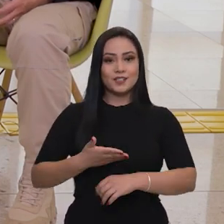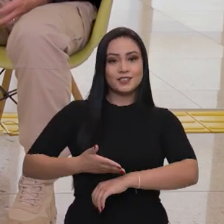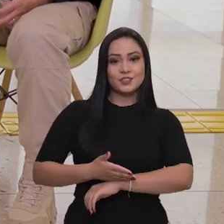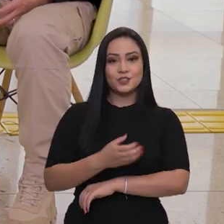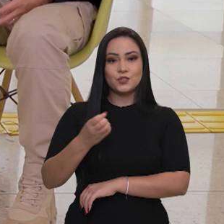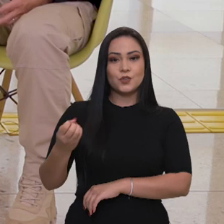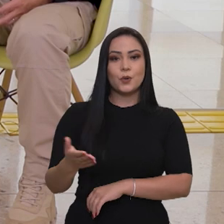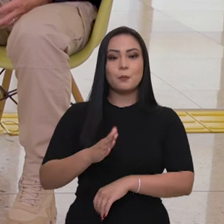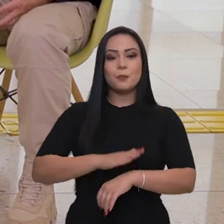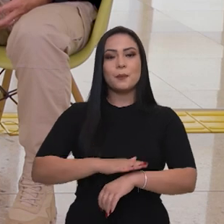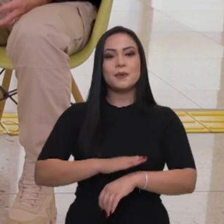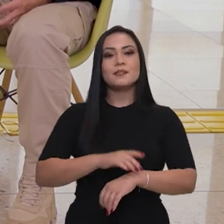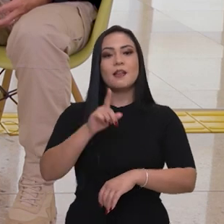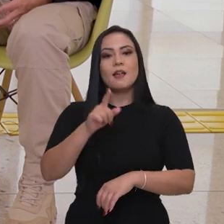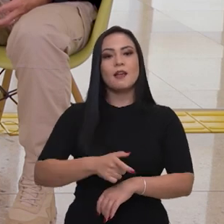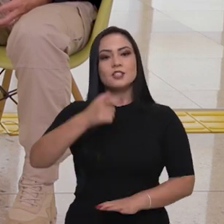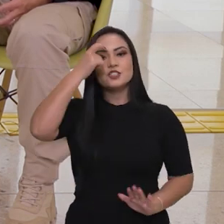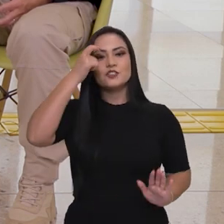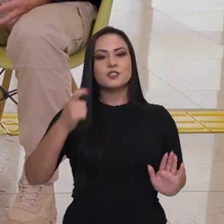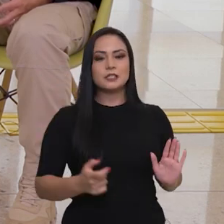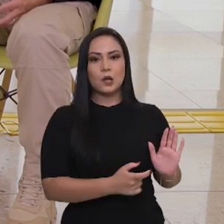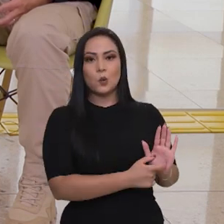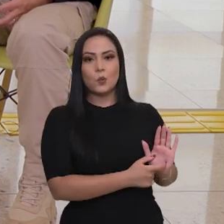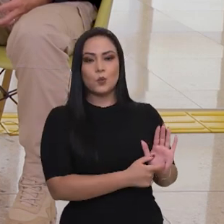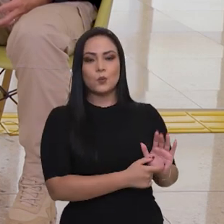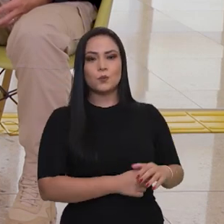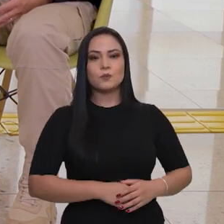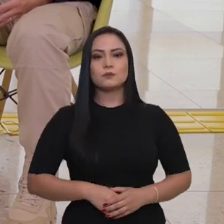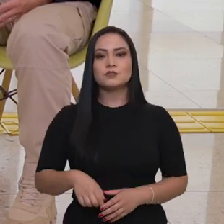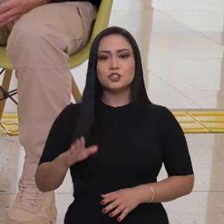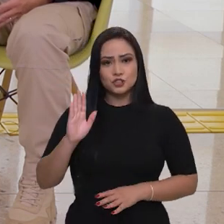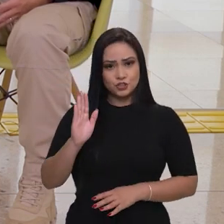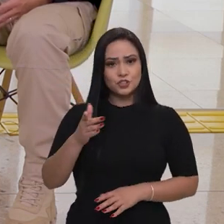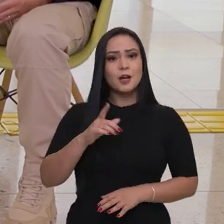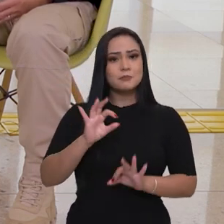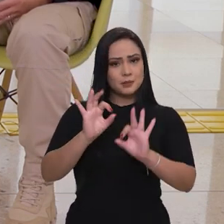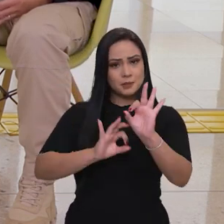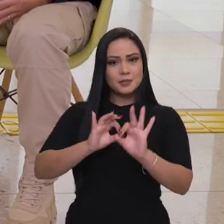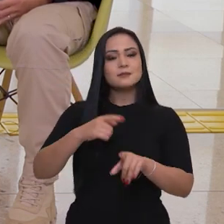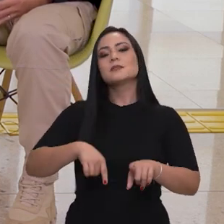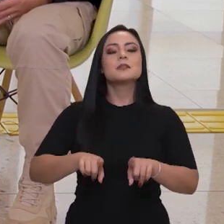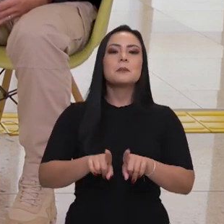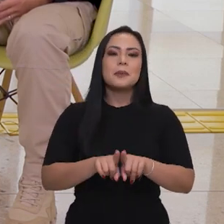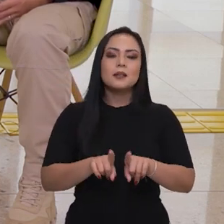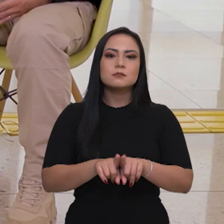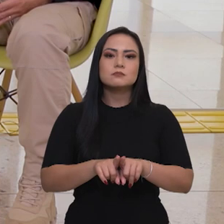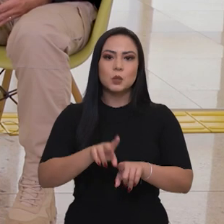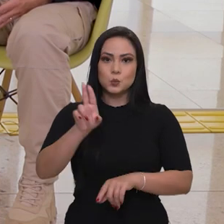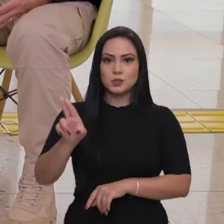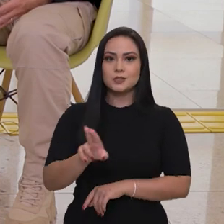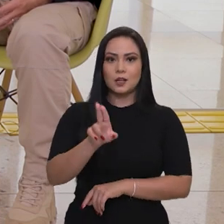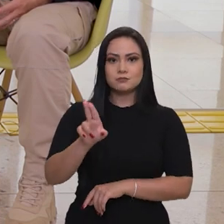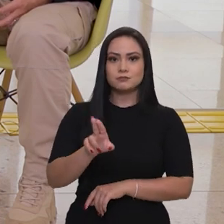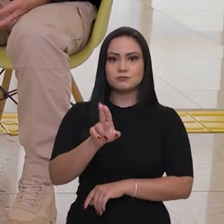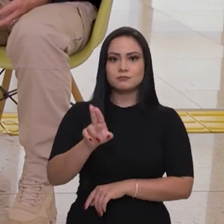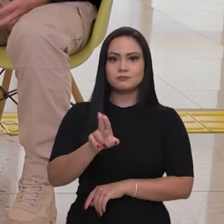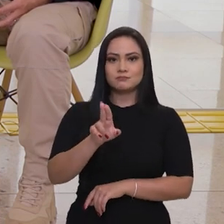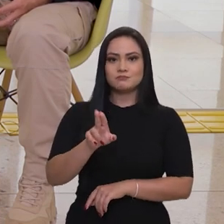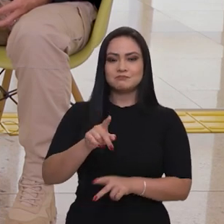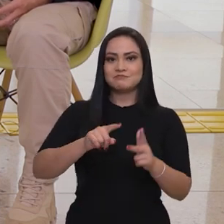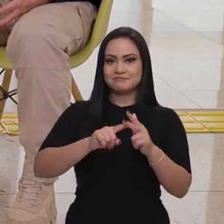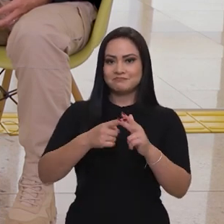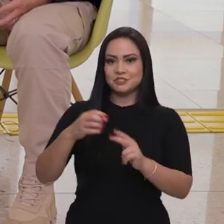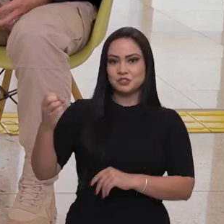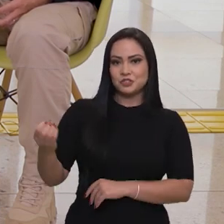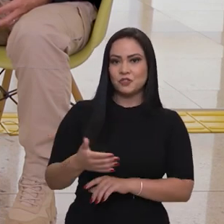entrando já numa nova era, que é uma era da inteligência artificial. Vocês já estão se preparando também para usar essa